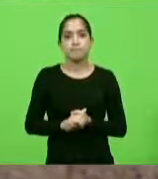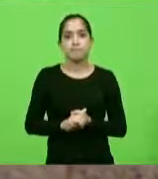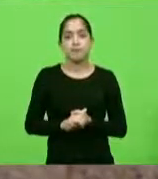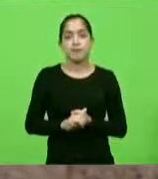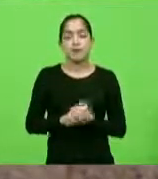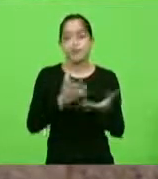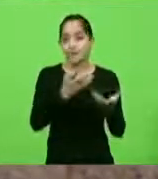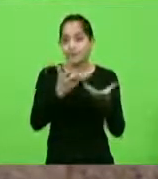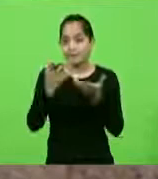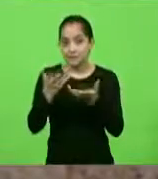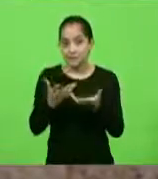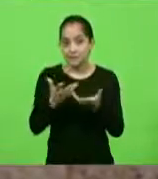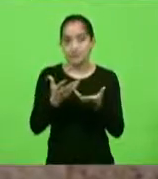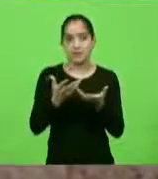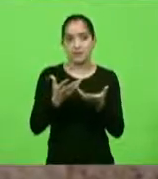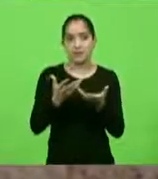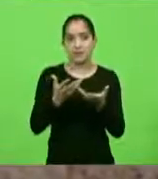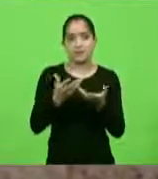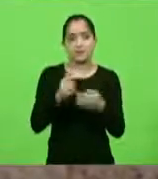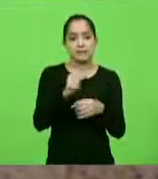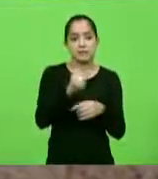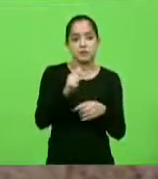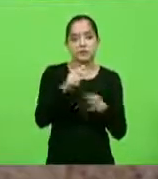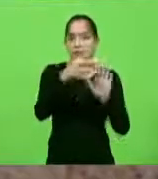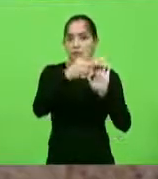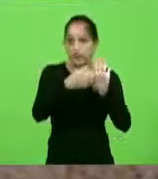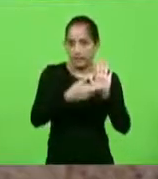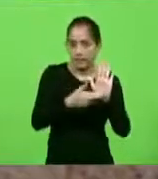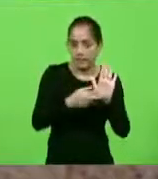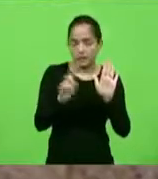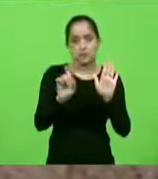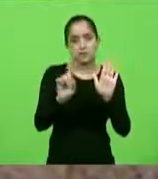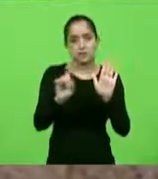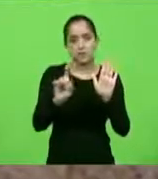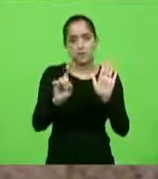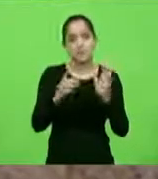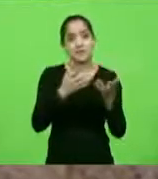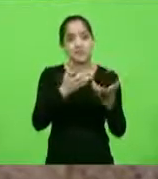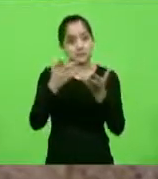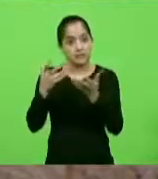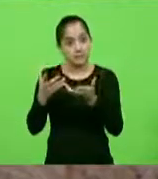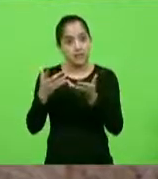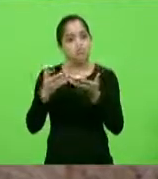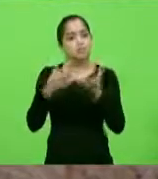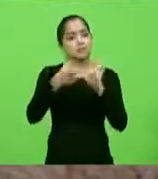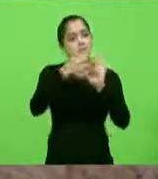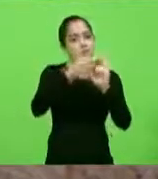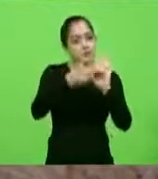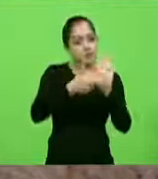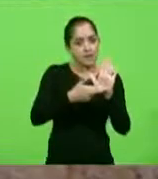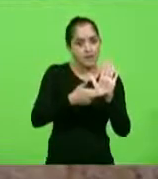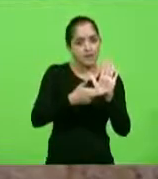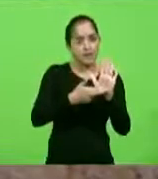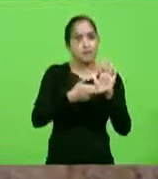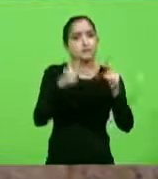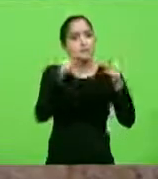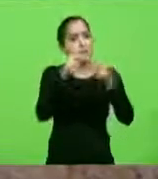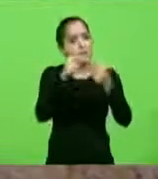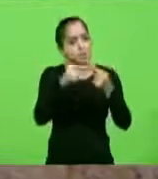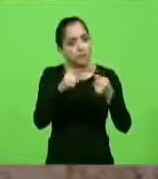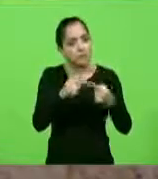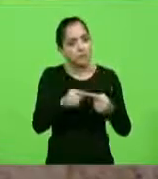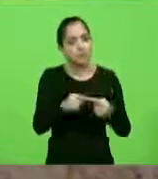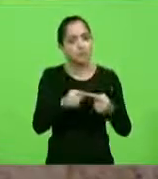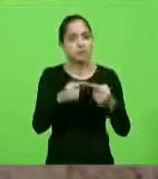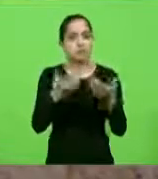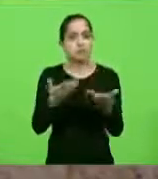eles querem, aliás, não é nem que essas medidas não existam, eles querem e pedem que algumas medidas que façam sentido, o eles não querem é